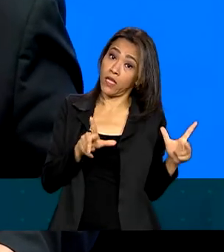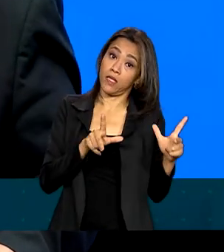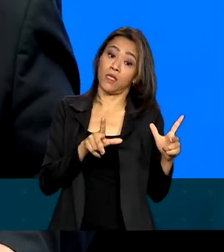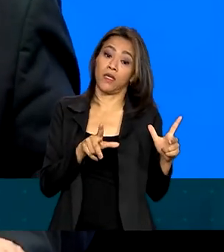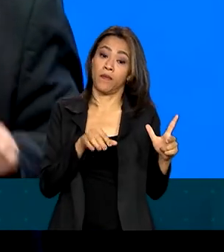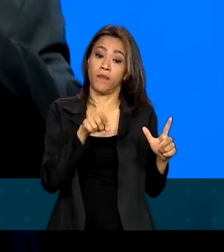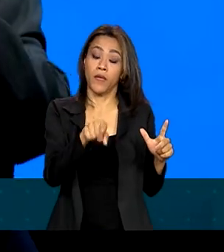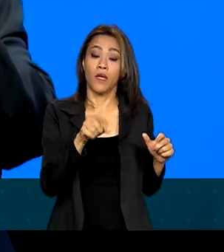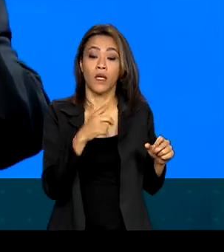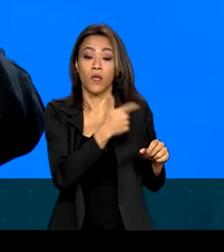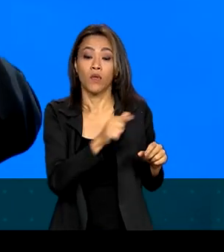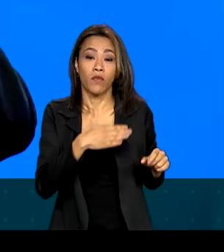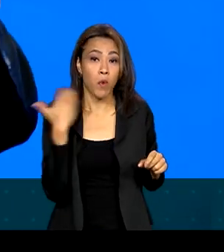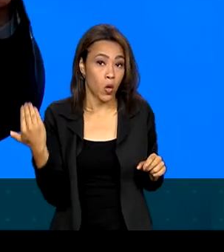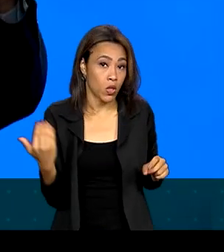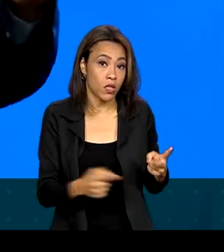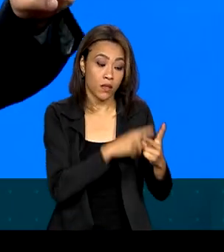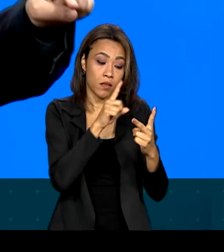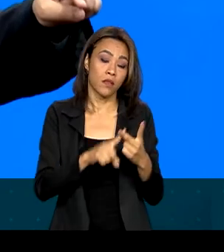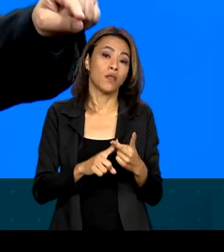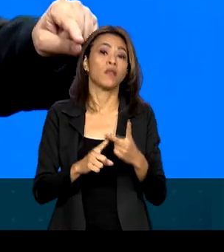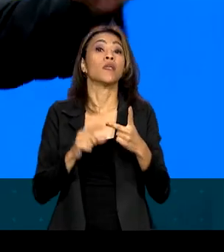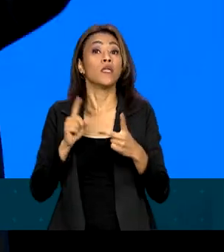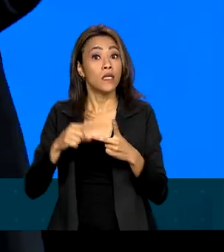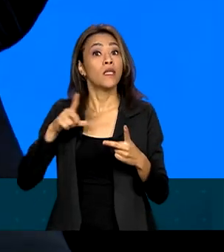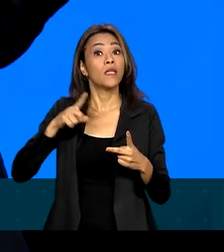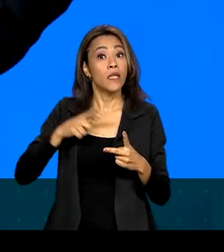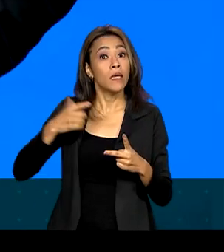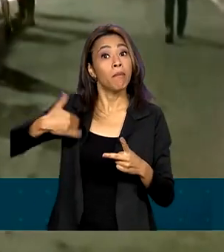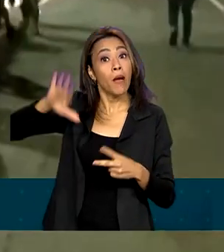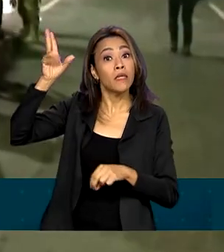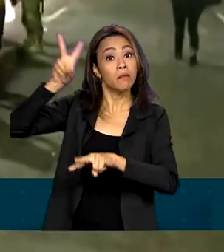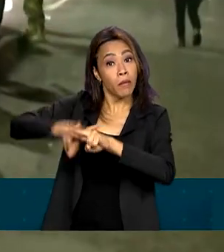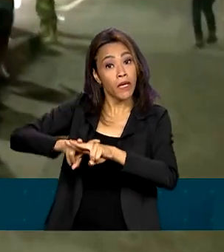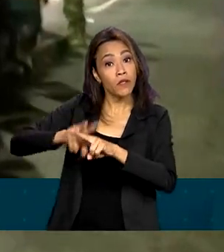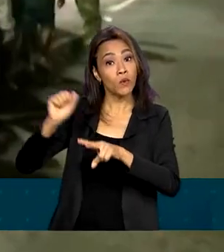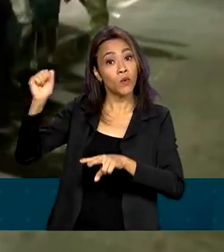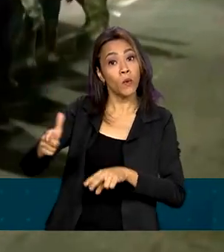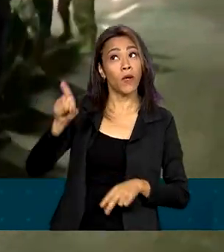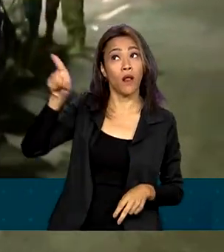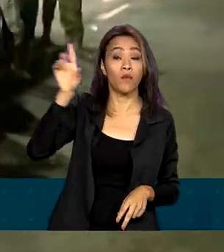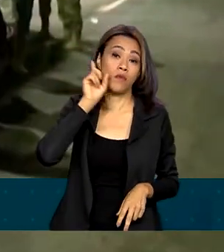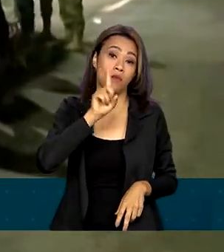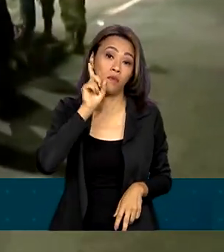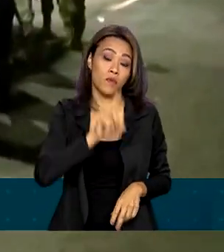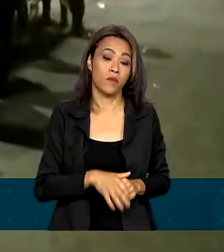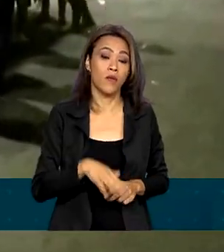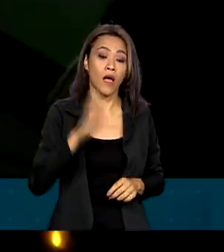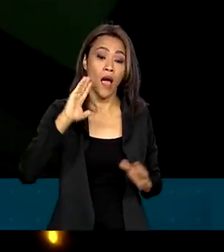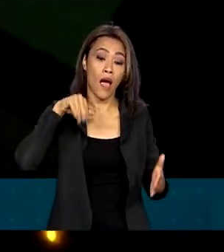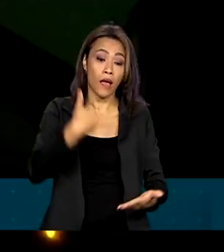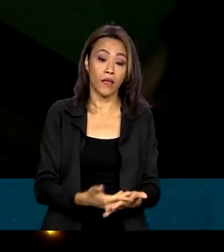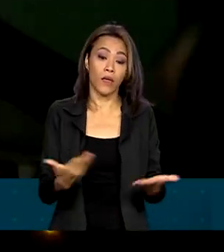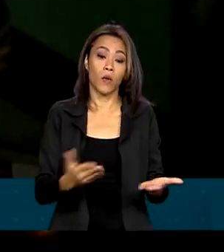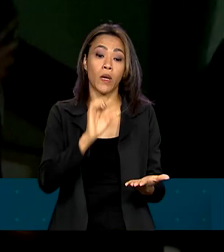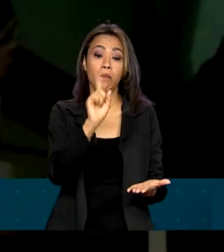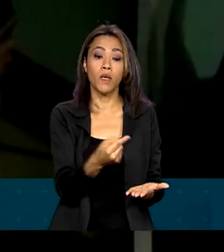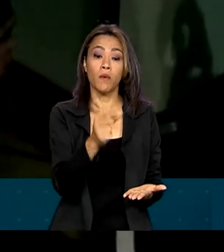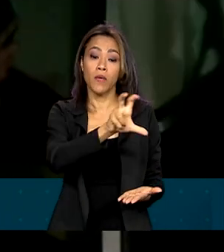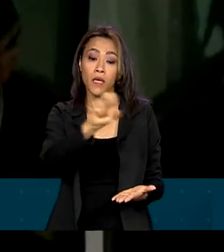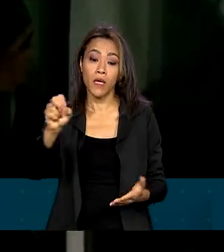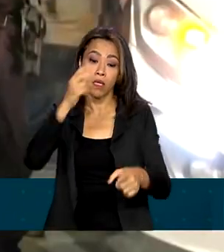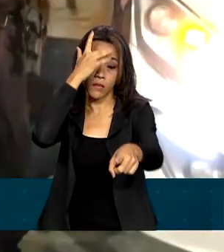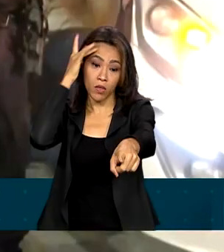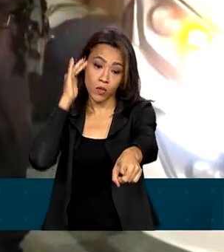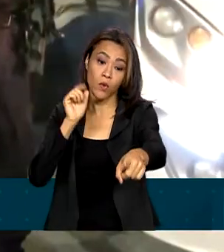óbitos. E segundo, tem mais presos aqui do que lá. Até agora, cerca de 1.500 pessoas foram presas ou